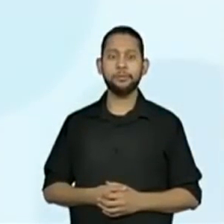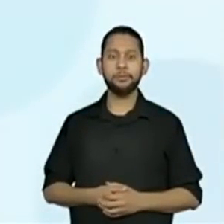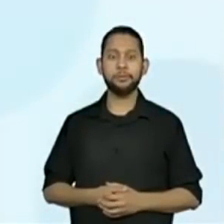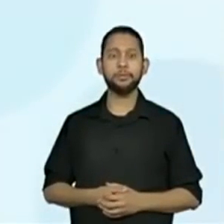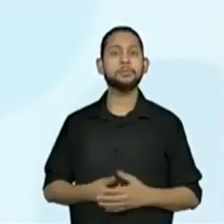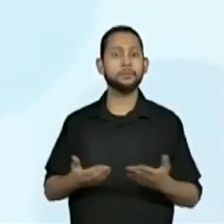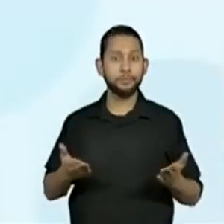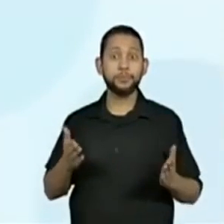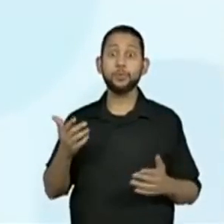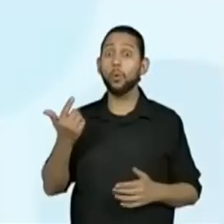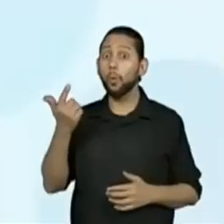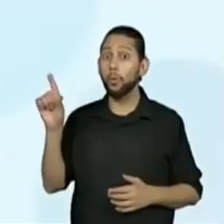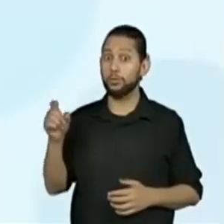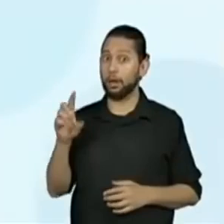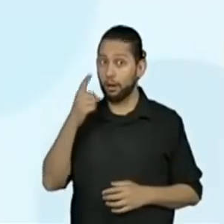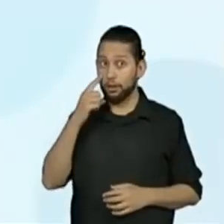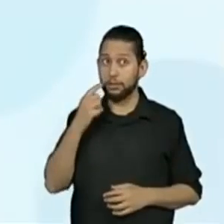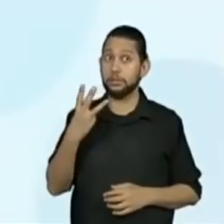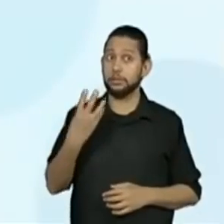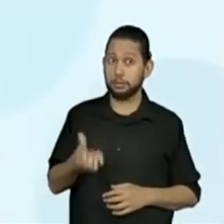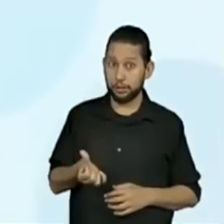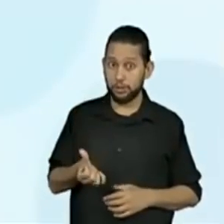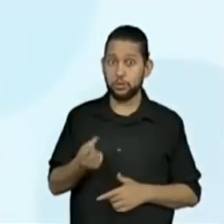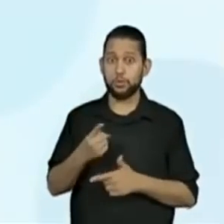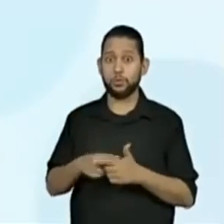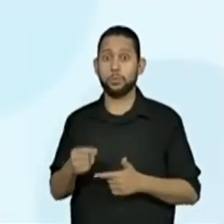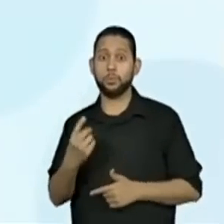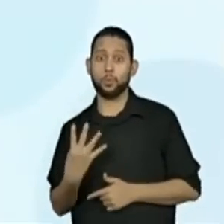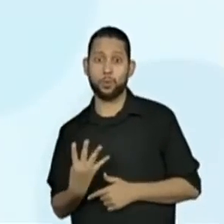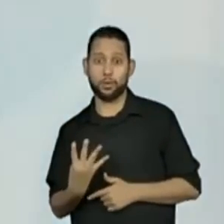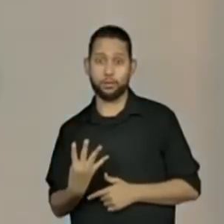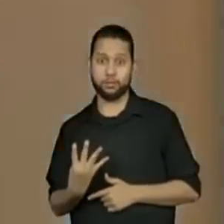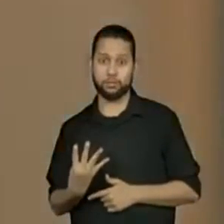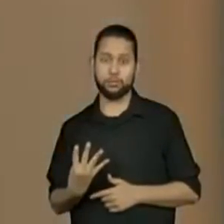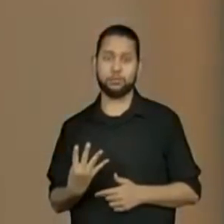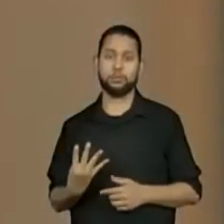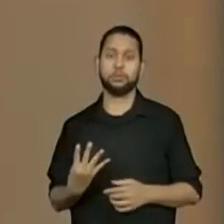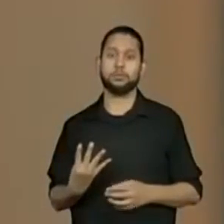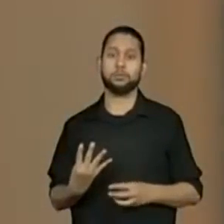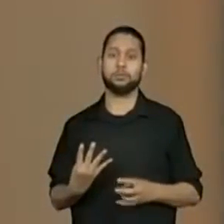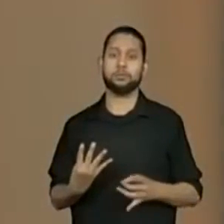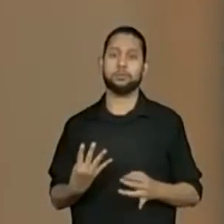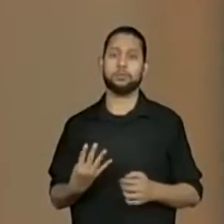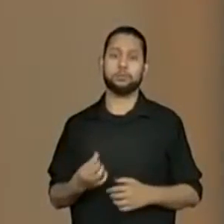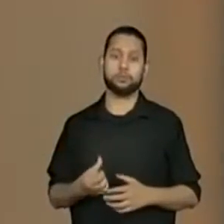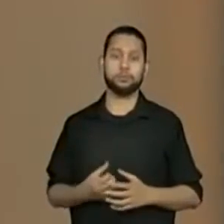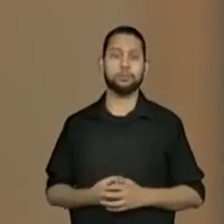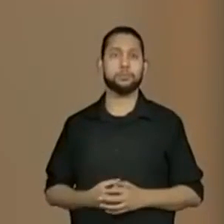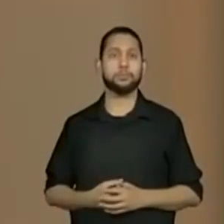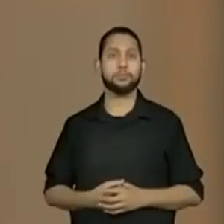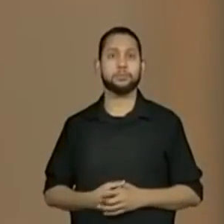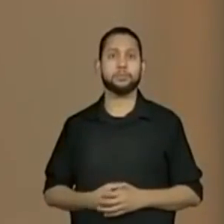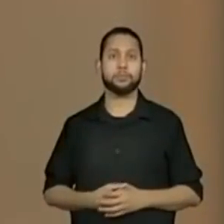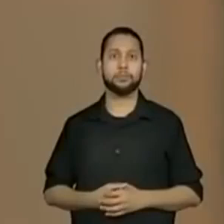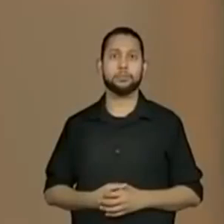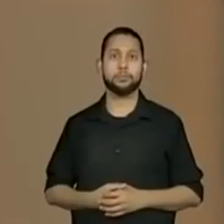Temos já o 36 dividido por 4. 36 já está aí, dividido por 4.